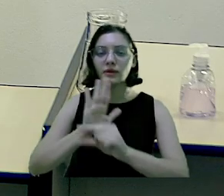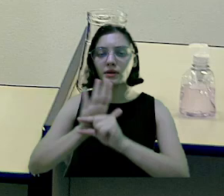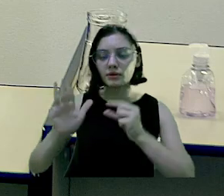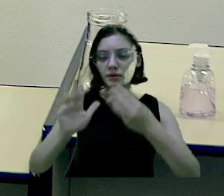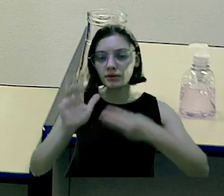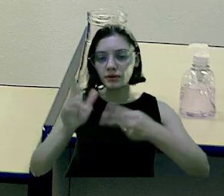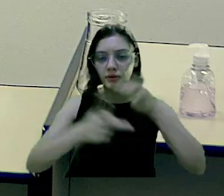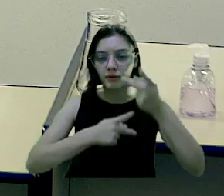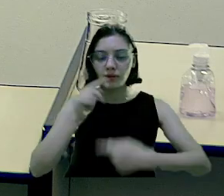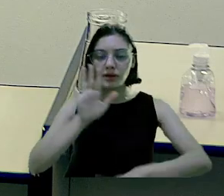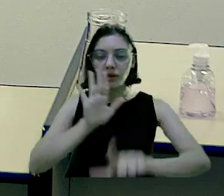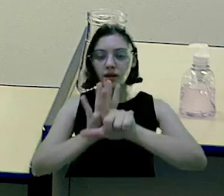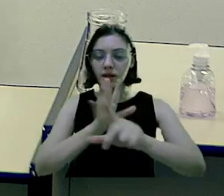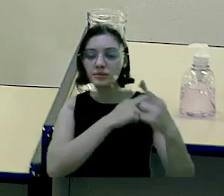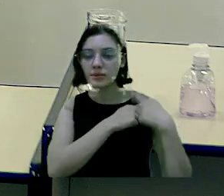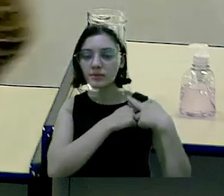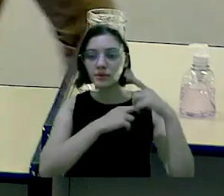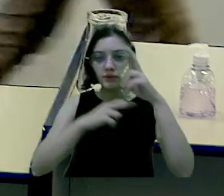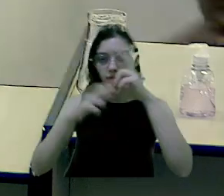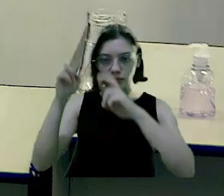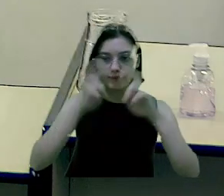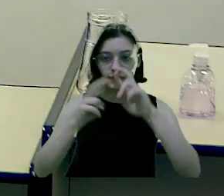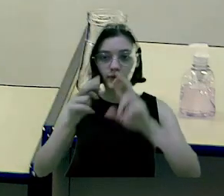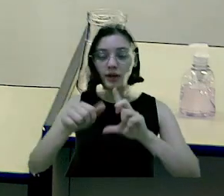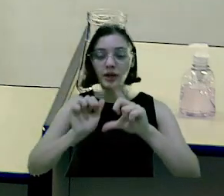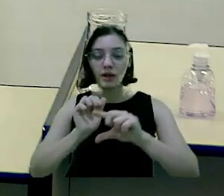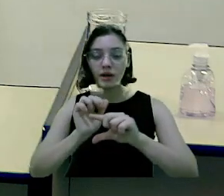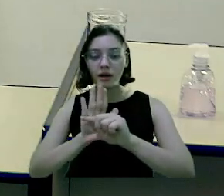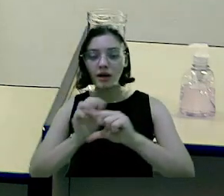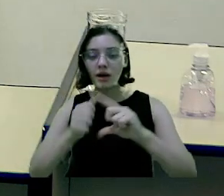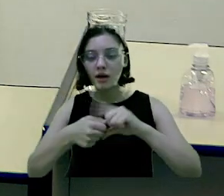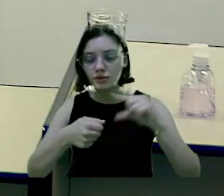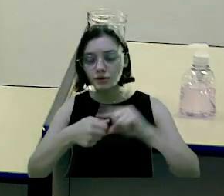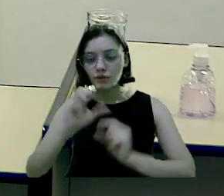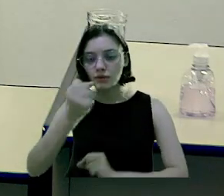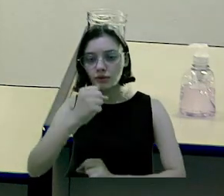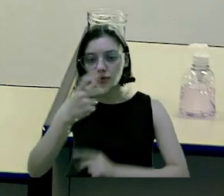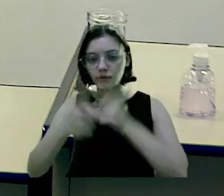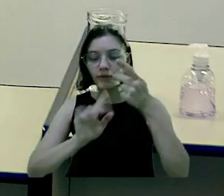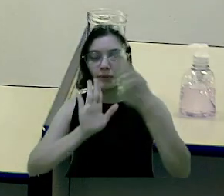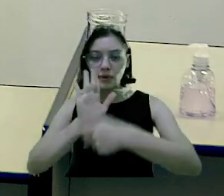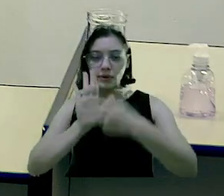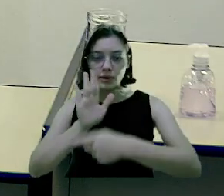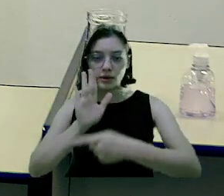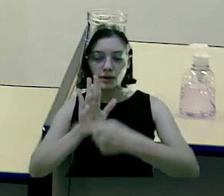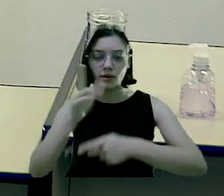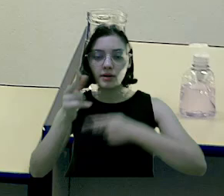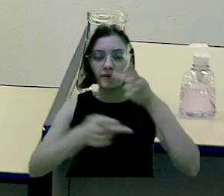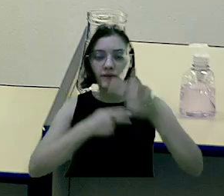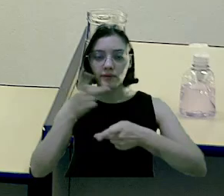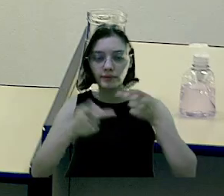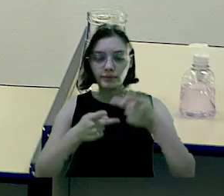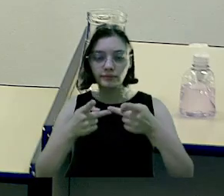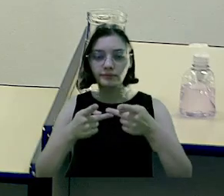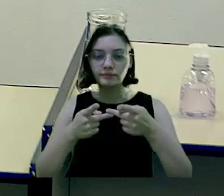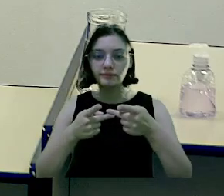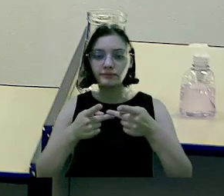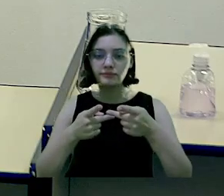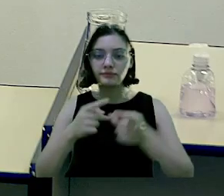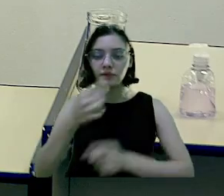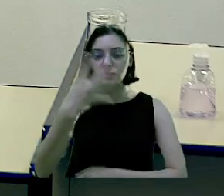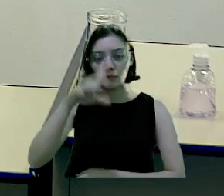inciso 3º, da Lei de Responsabilidade Fiscal e artigo 8º, da Portaria Interministerial 163,